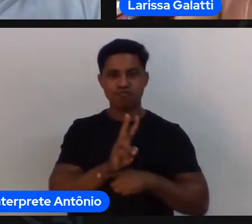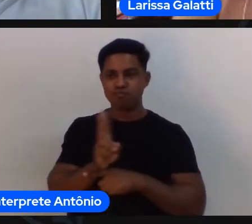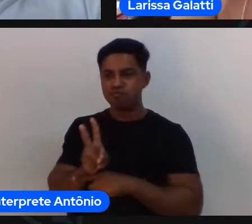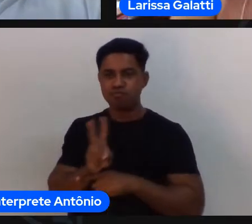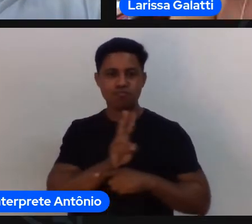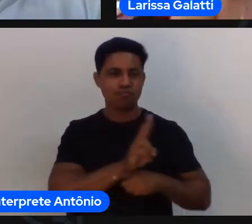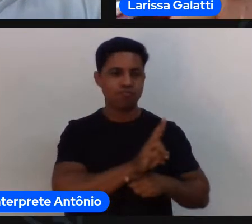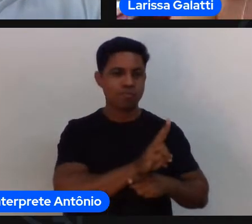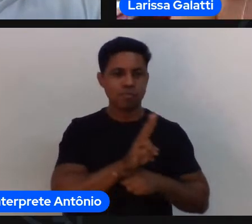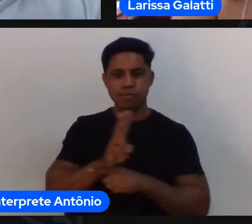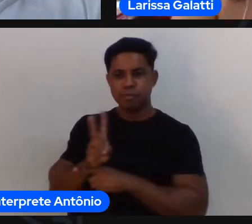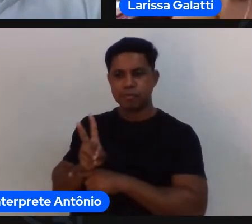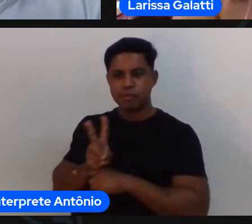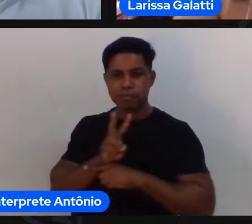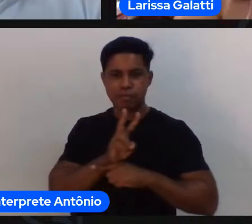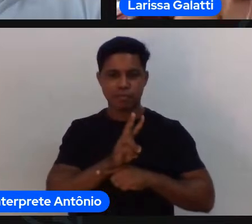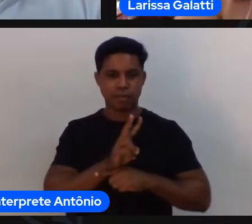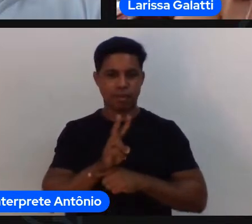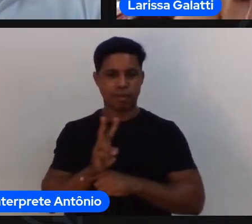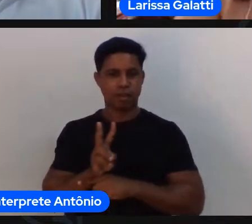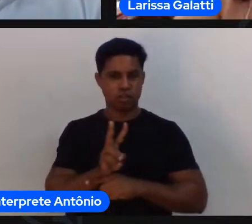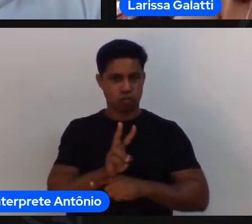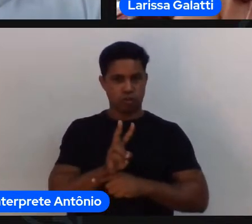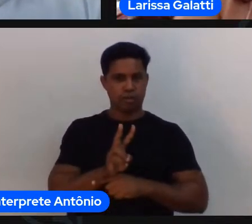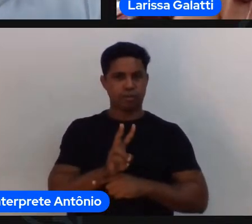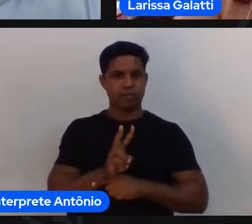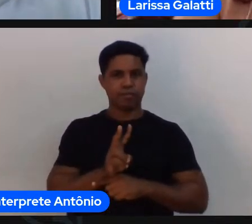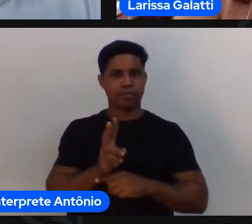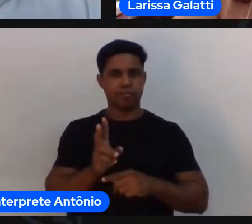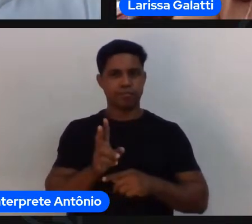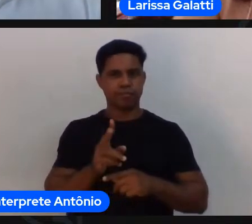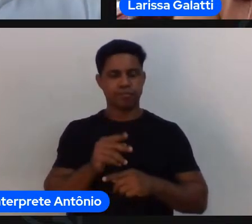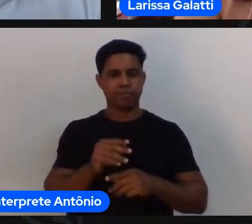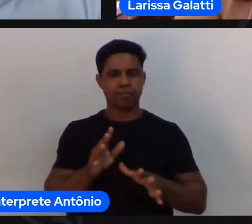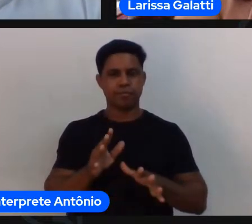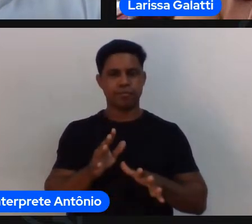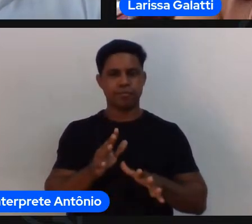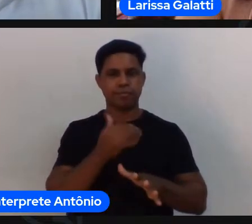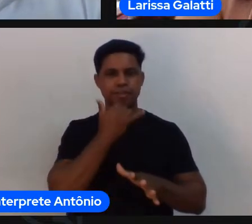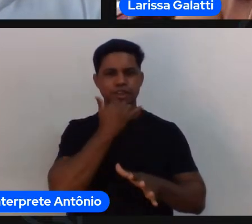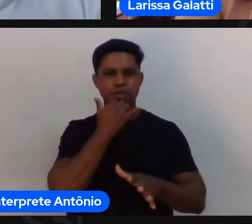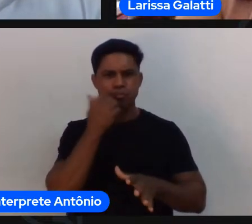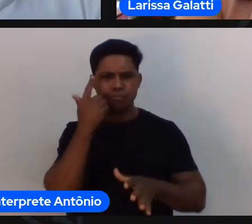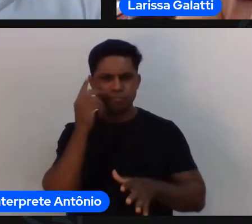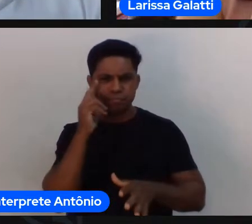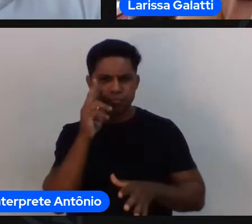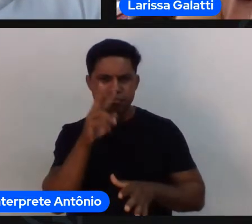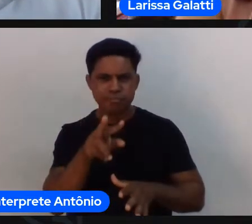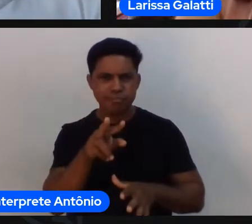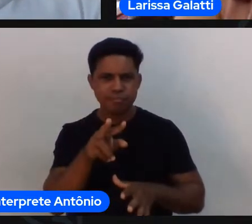eu tô trabalhando nada porque vocês não tão vendo minha tela gente é eu já ia te falar